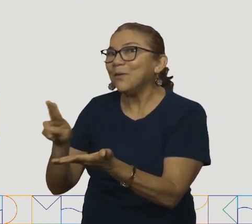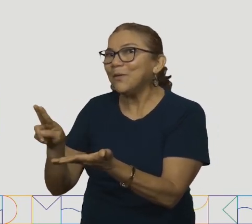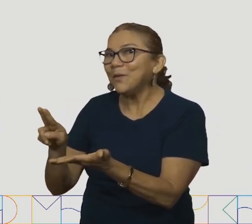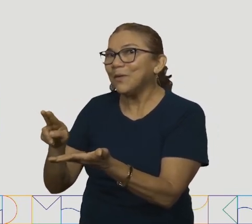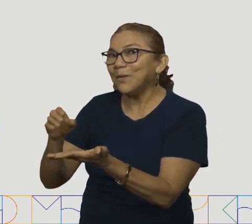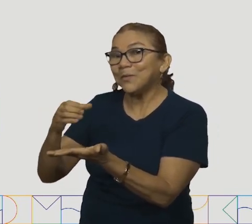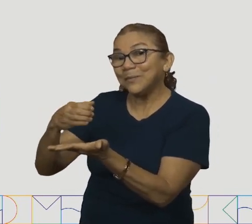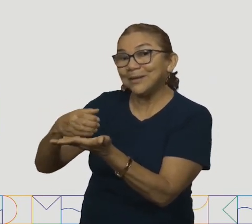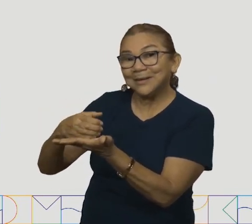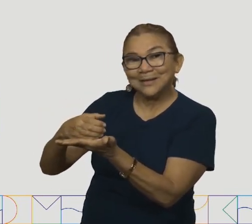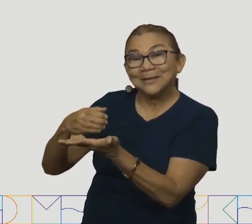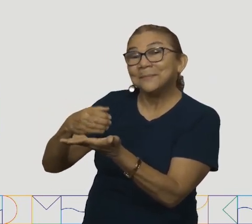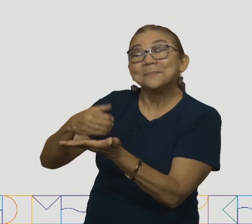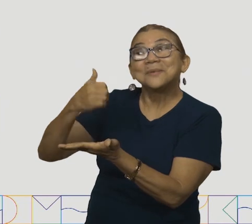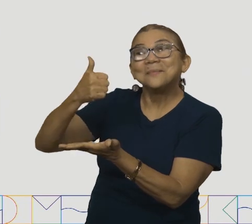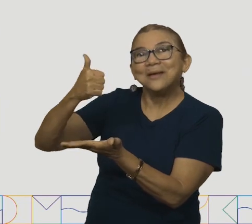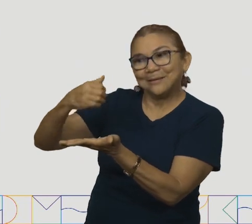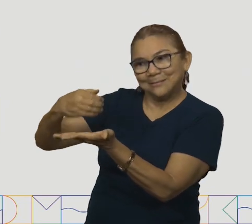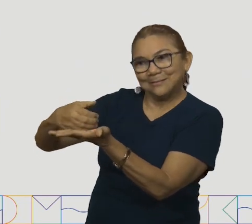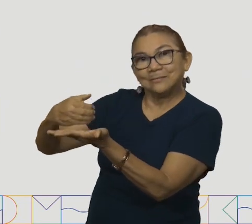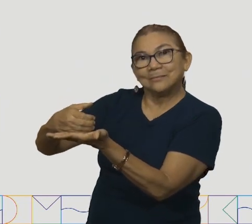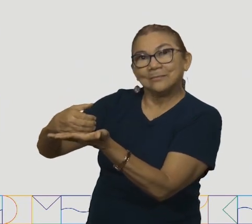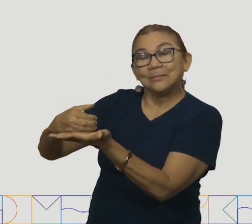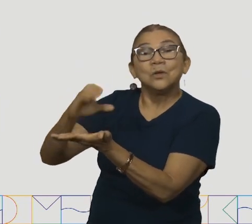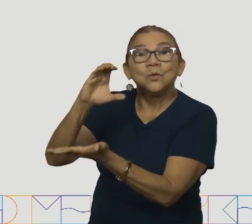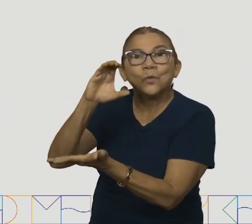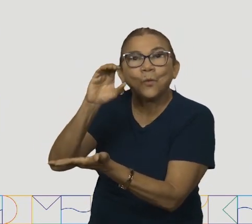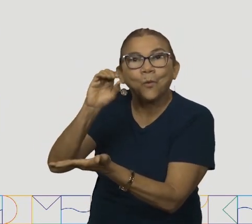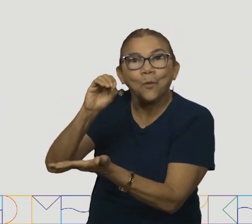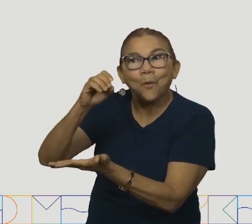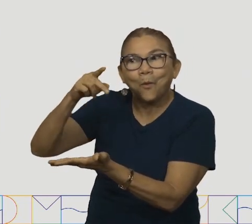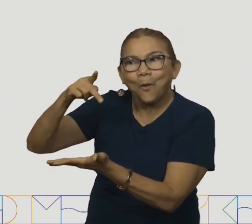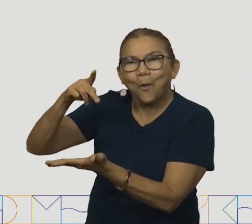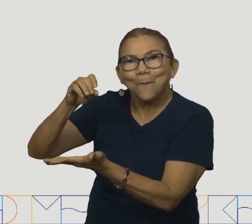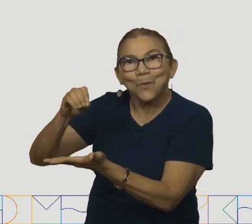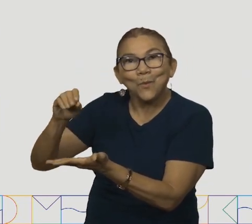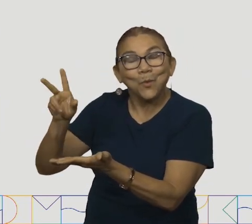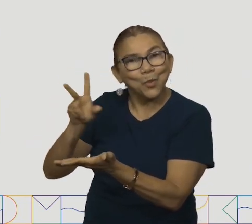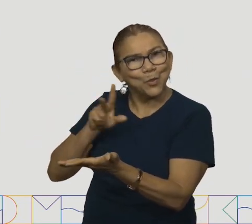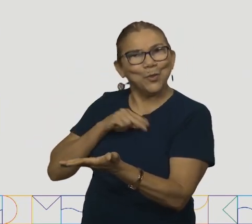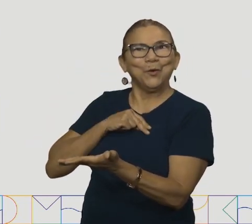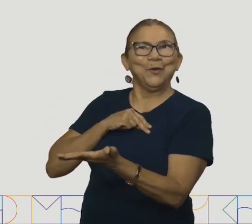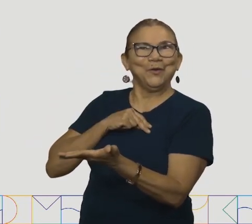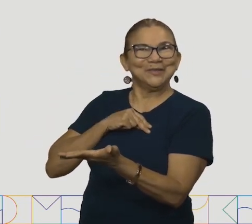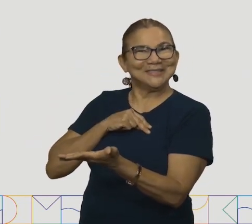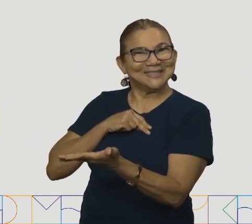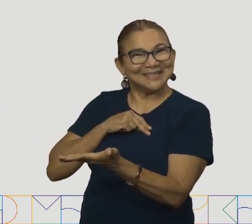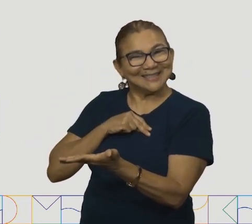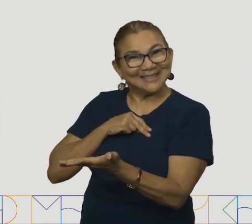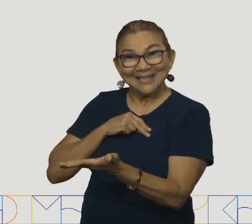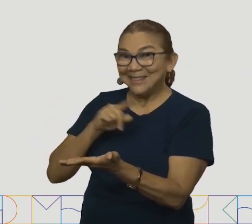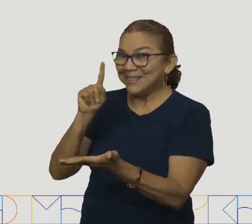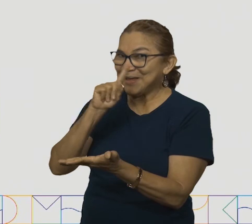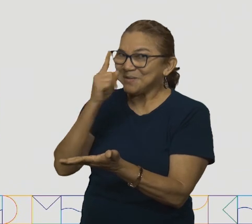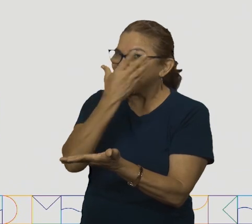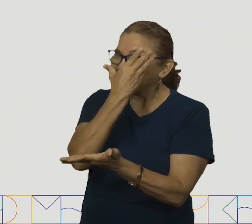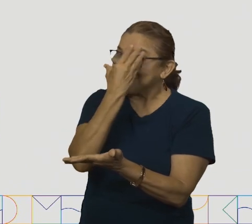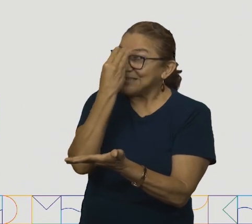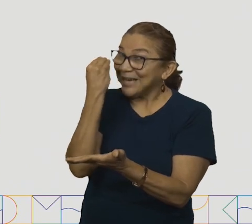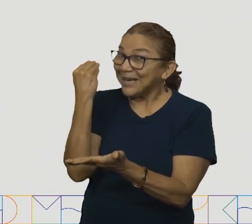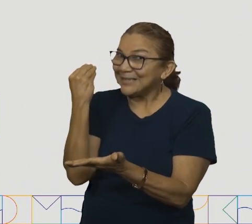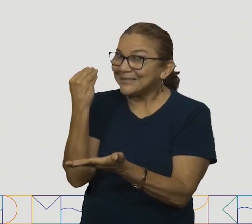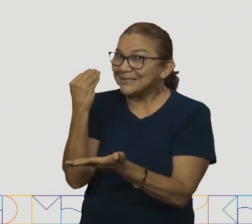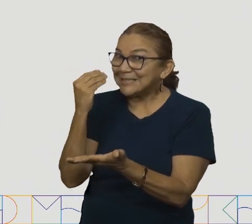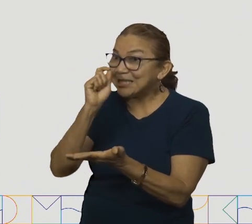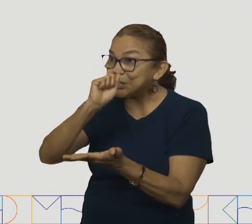nome da primeira imagem. Vamos lá? É o copo. Nossa, é o copo. Não se esqueçam